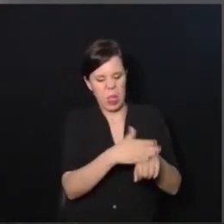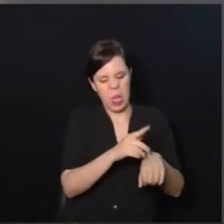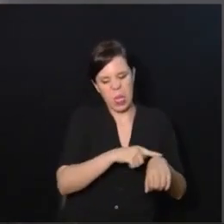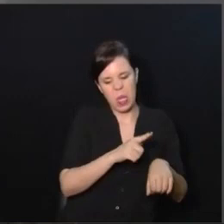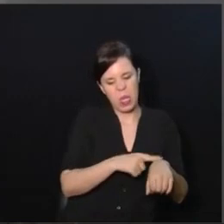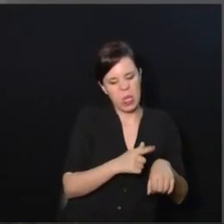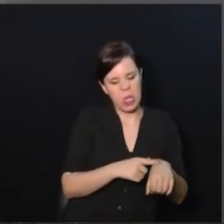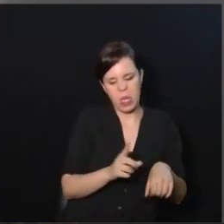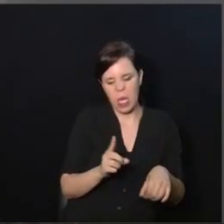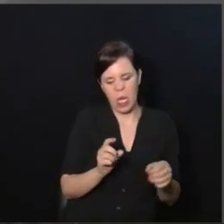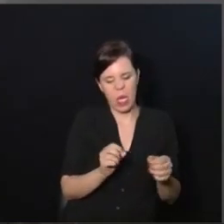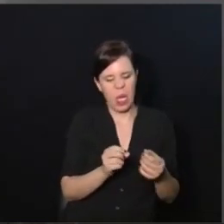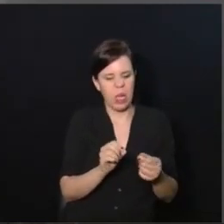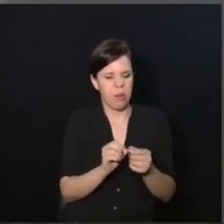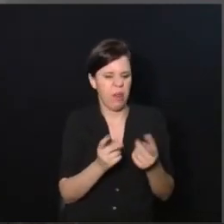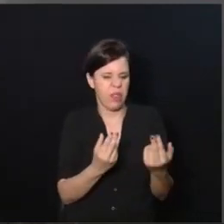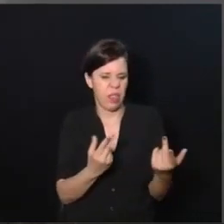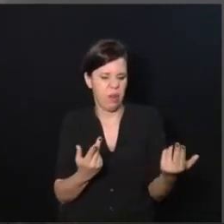mesma coisa.